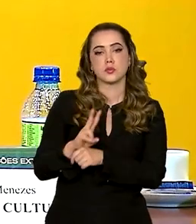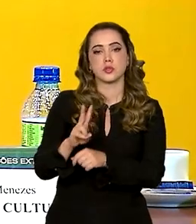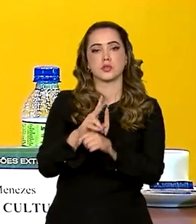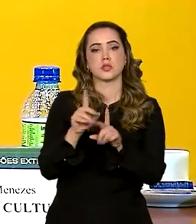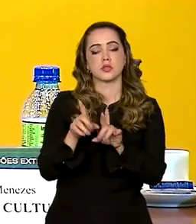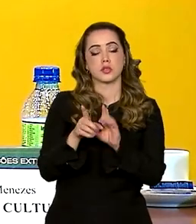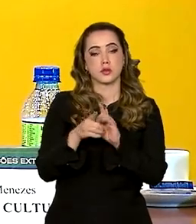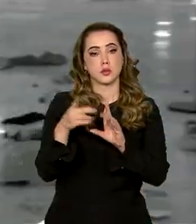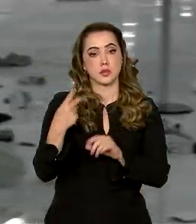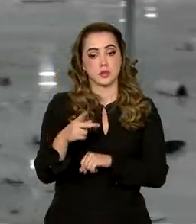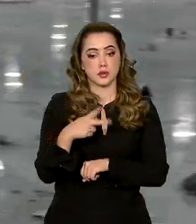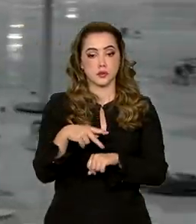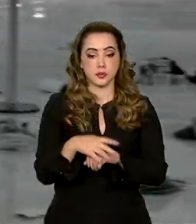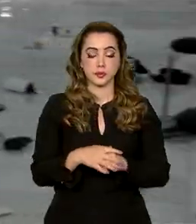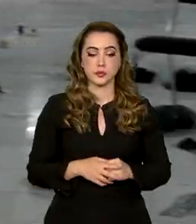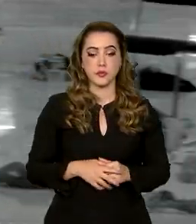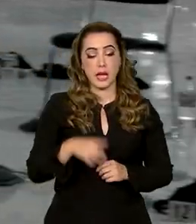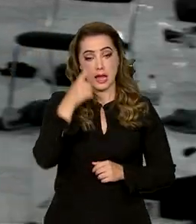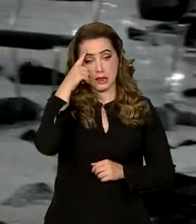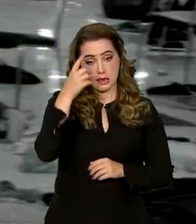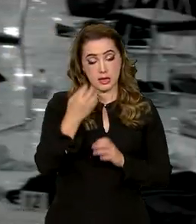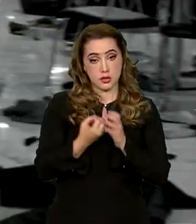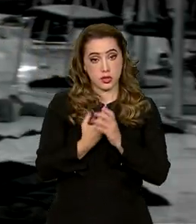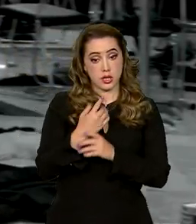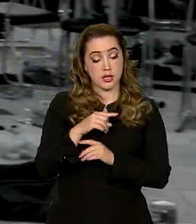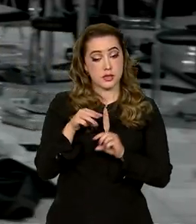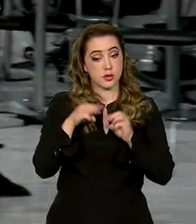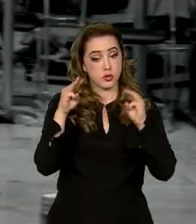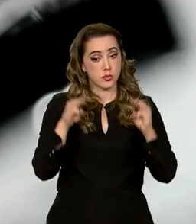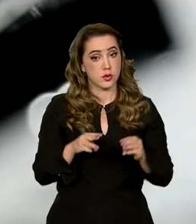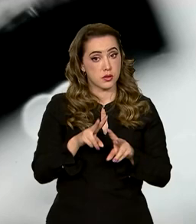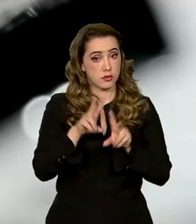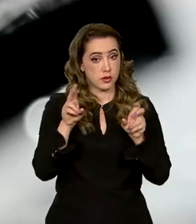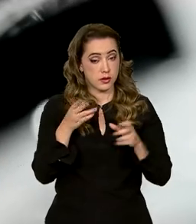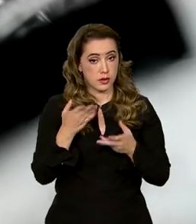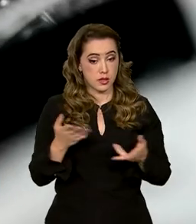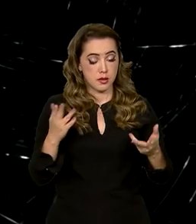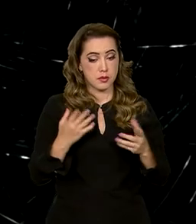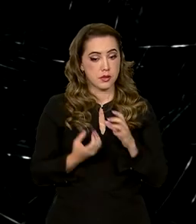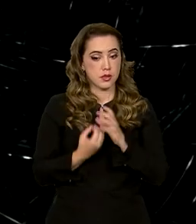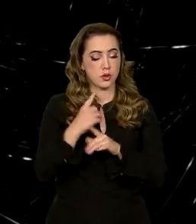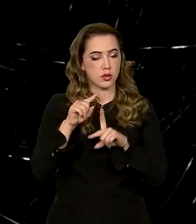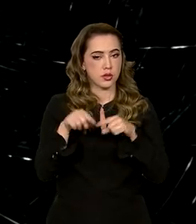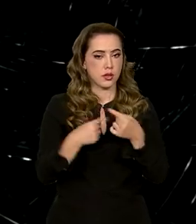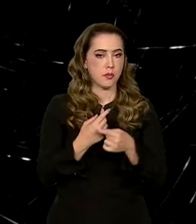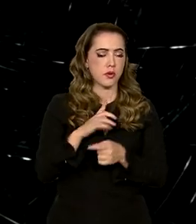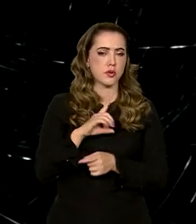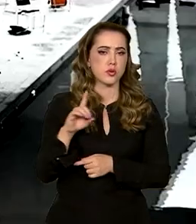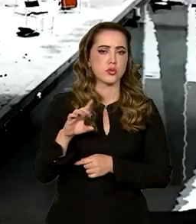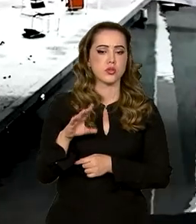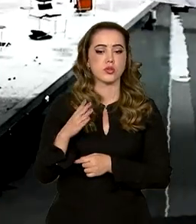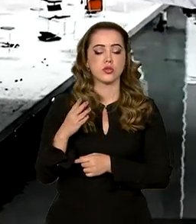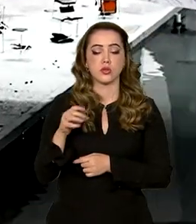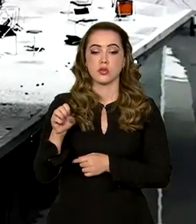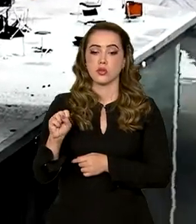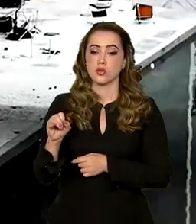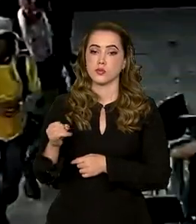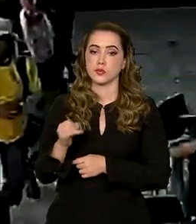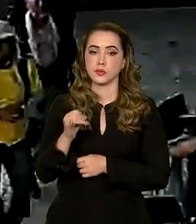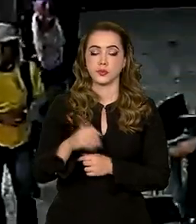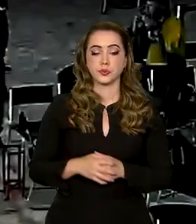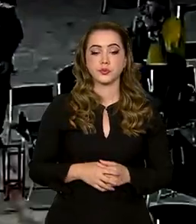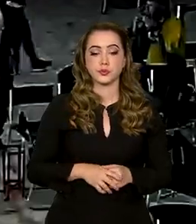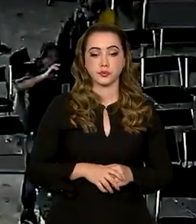democracia no nosso país. A ideia de criação de um museu com esta temática surgiu após os atos de vandalismo de 8 de